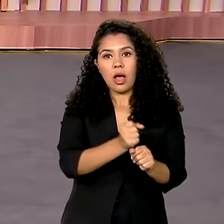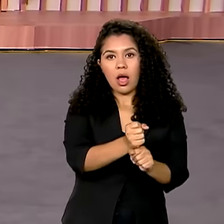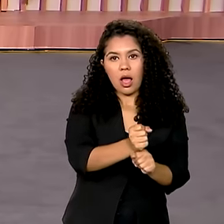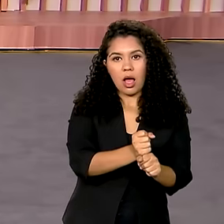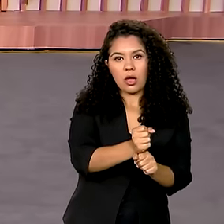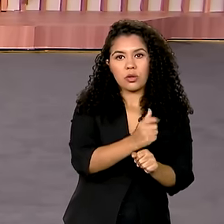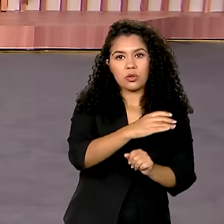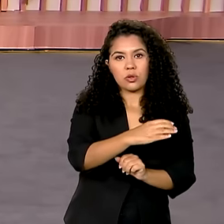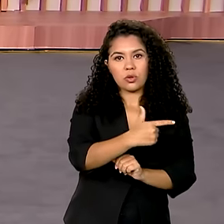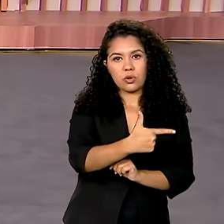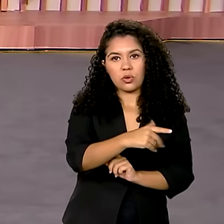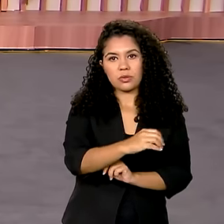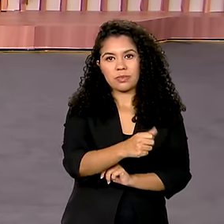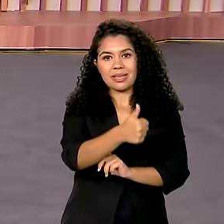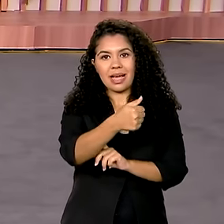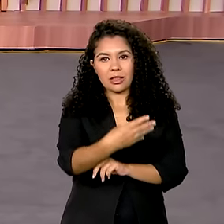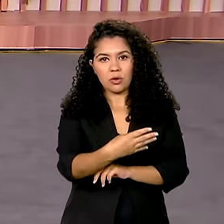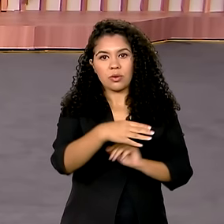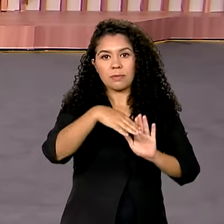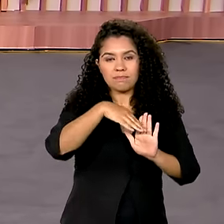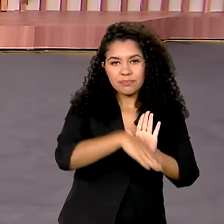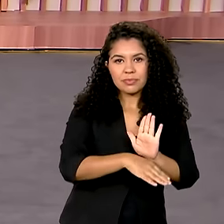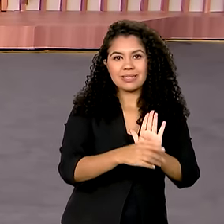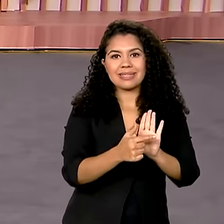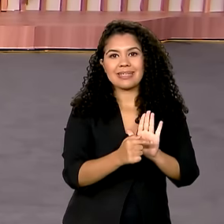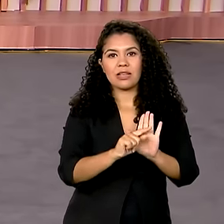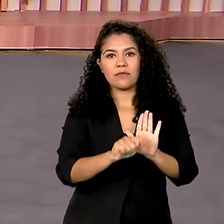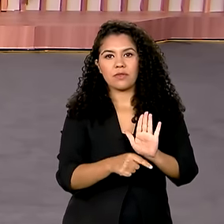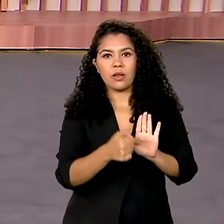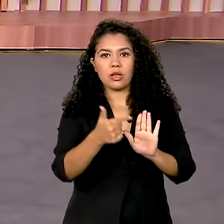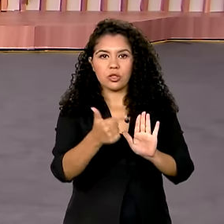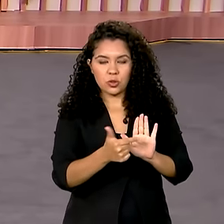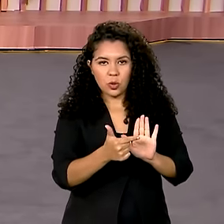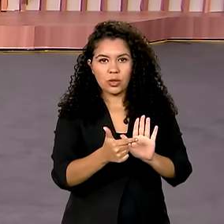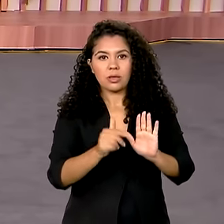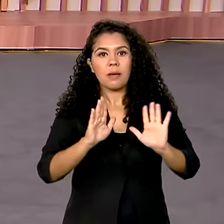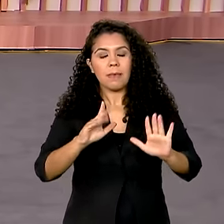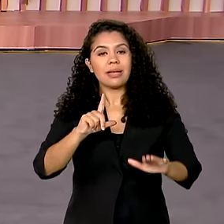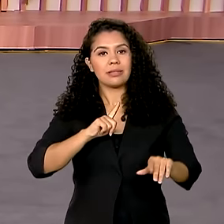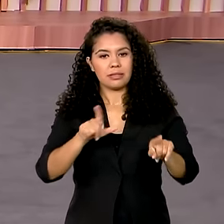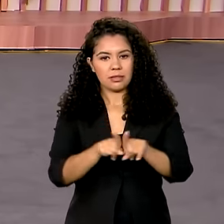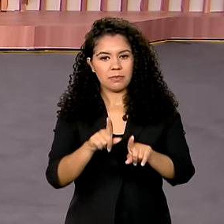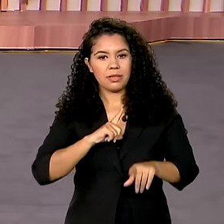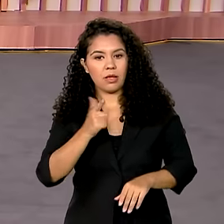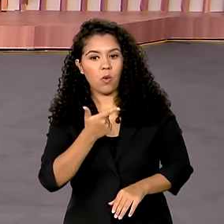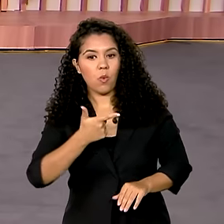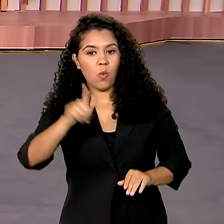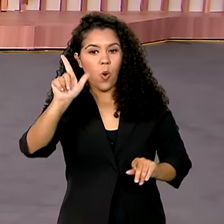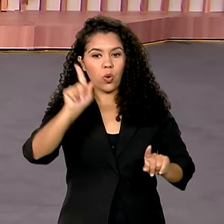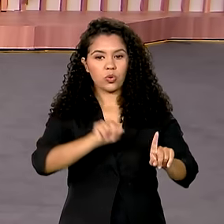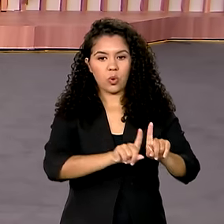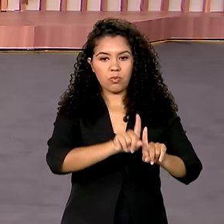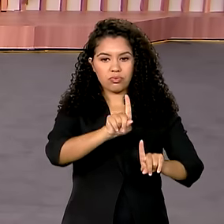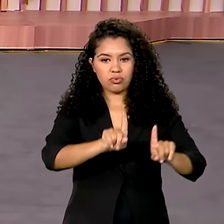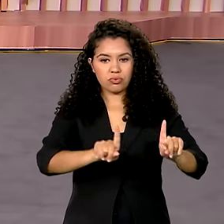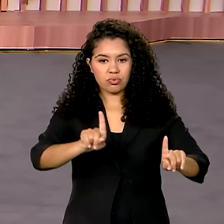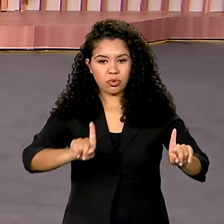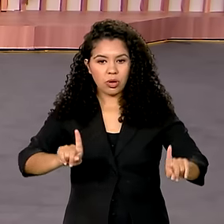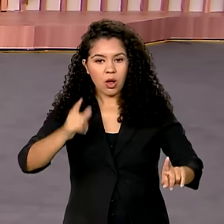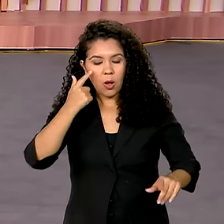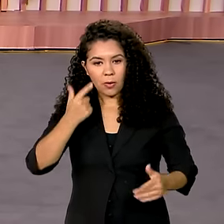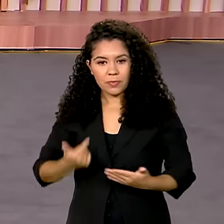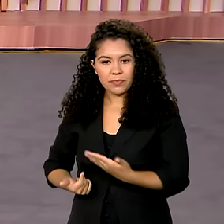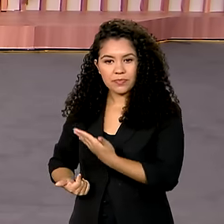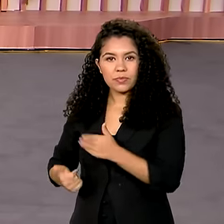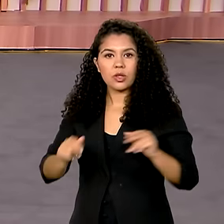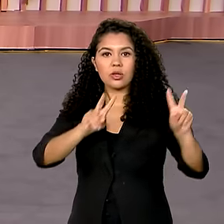você vê aqui, quando foi de 7,2%. A gente tem ainda um outro gráfico sobre a renda média do trabalhador.